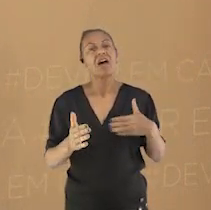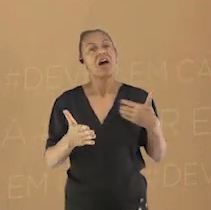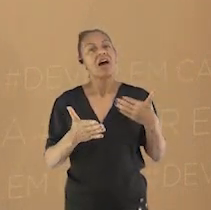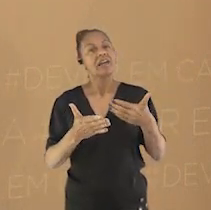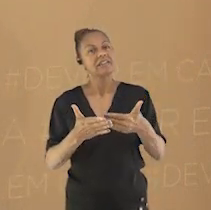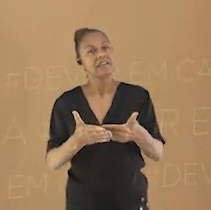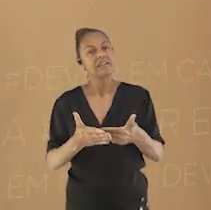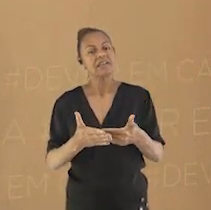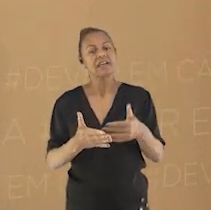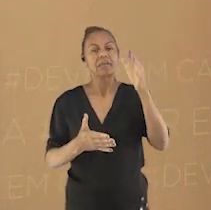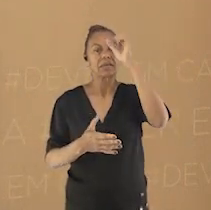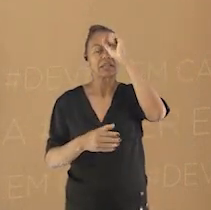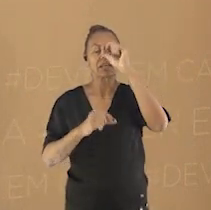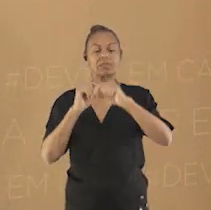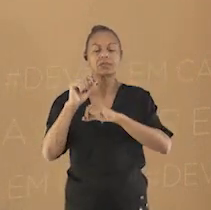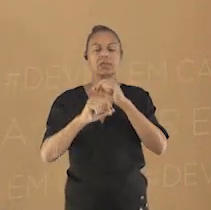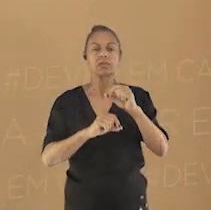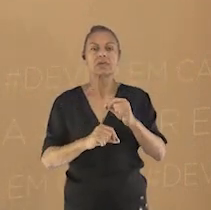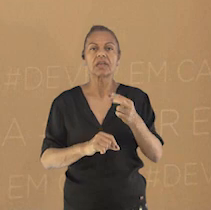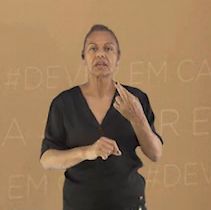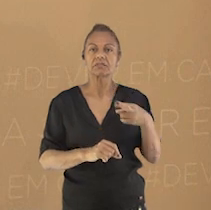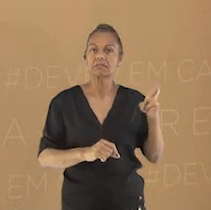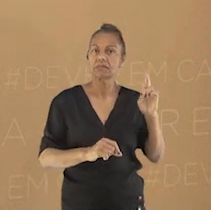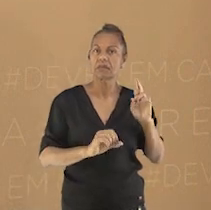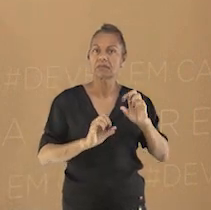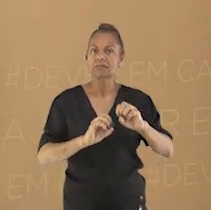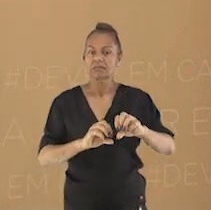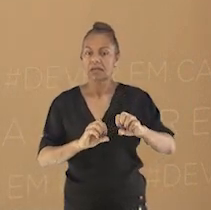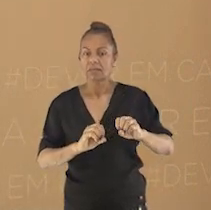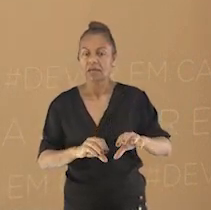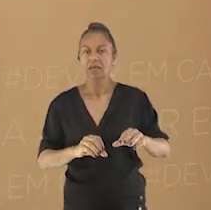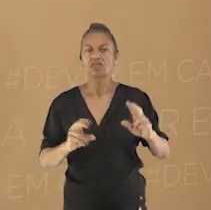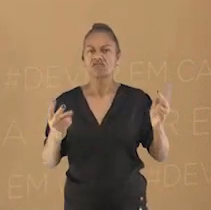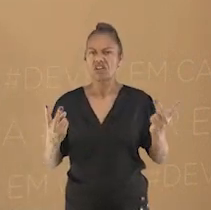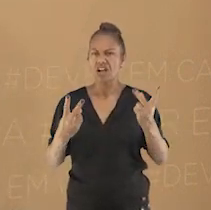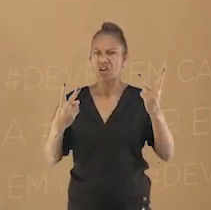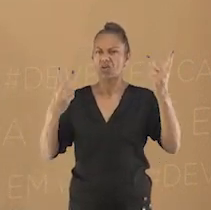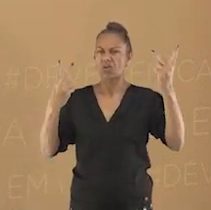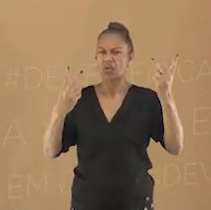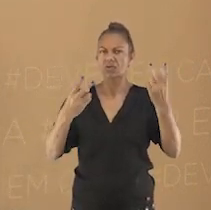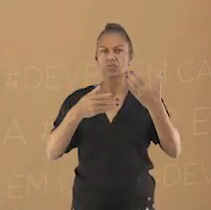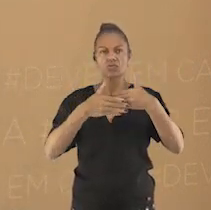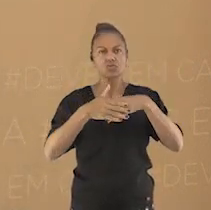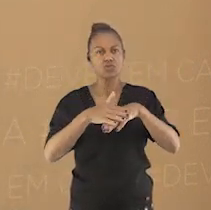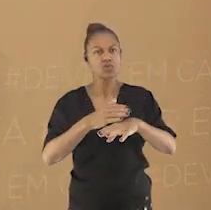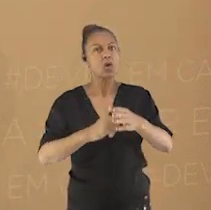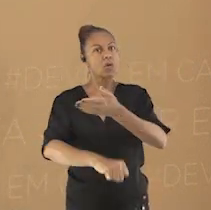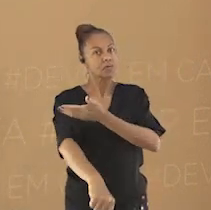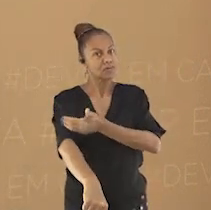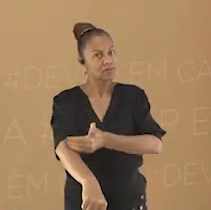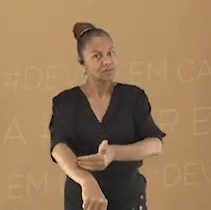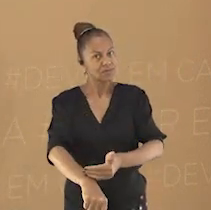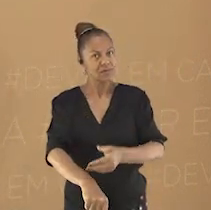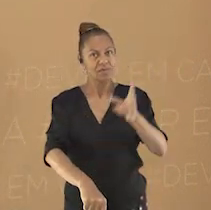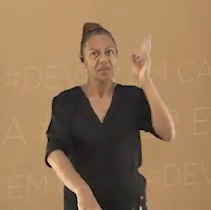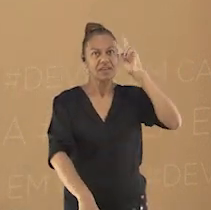Até aqui, aprendemos que as religiões transmitem ensinamentos, valores, costumes, mandamentos,